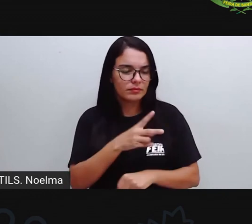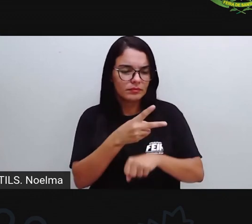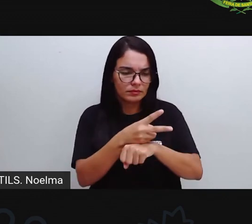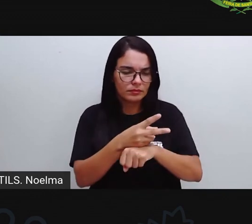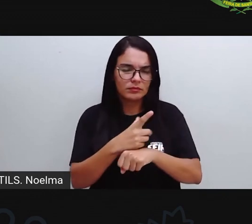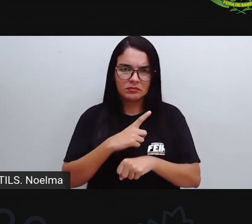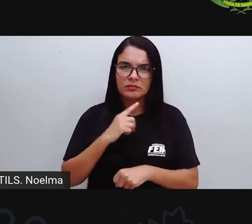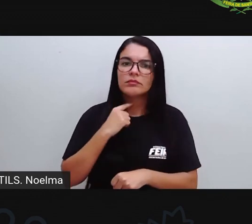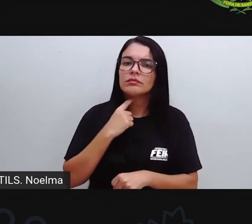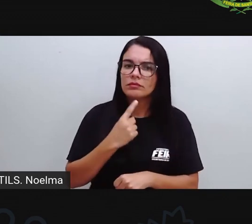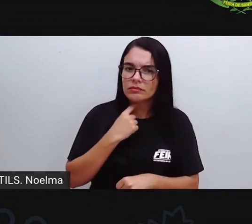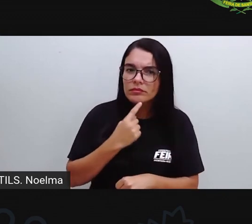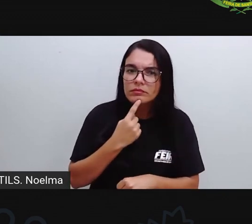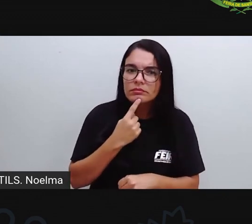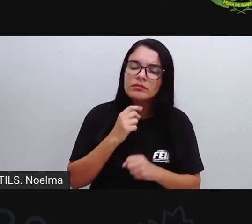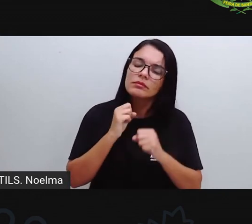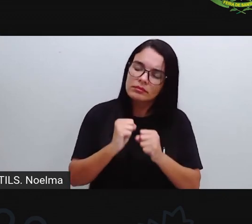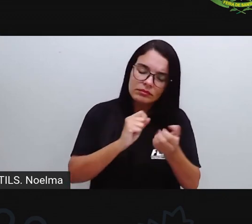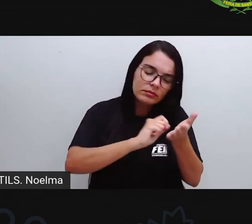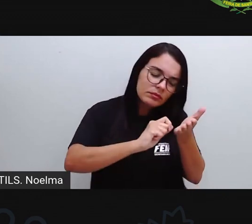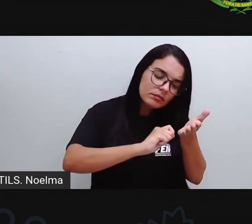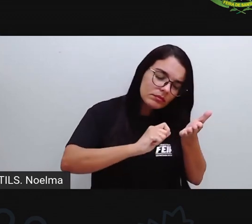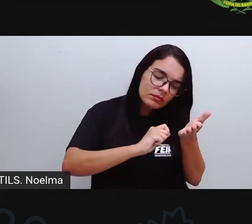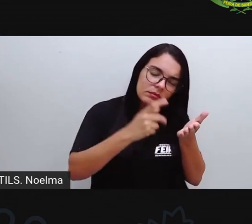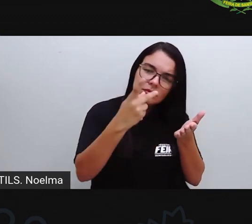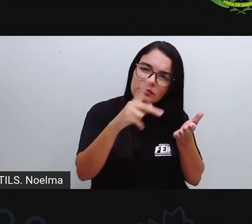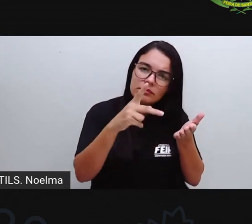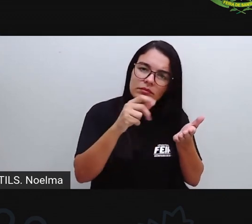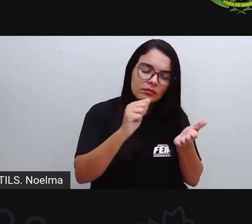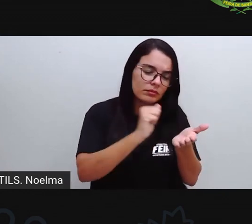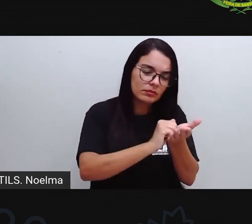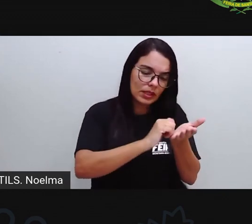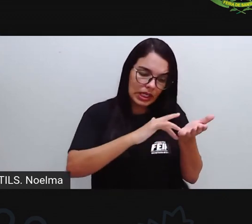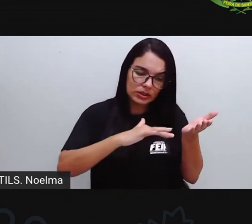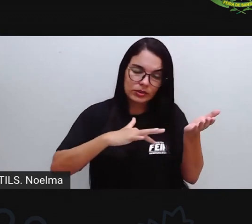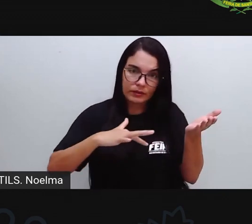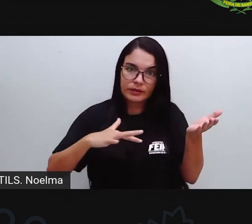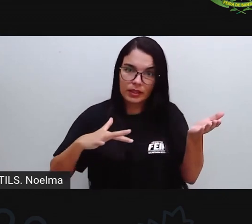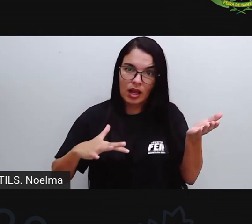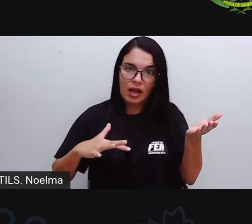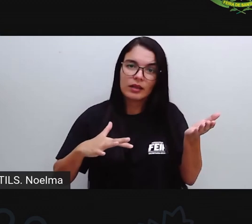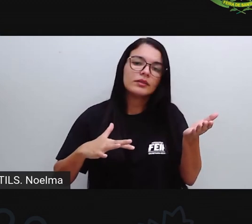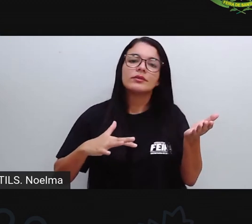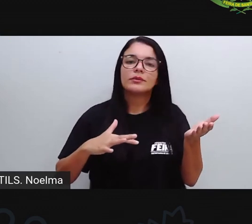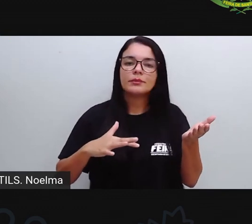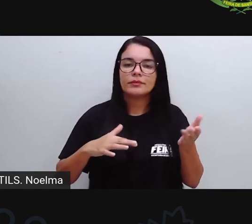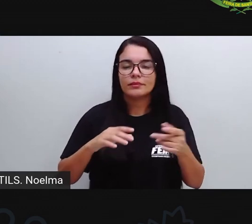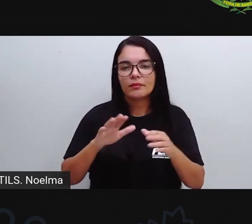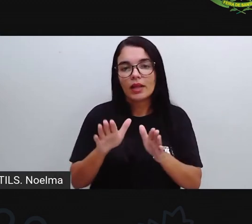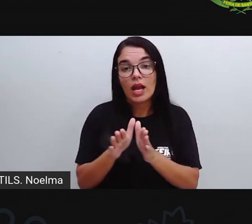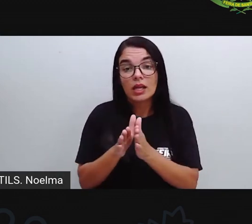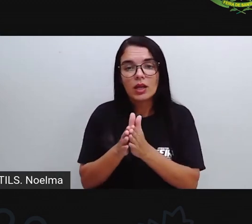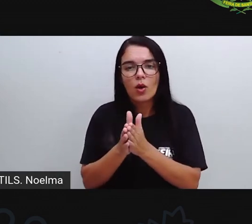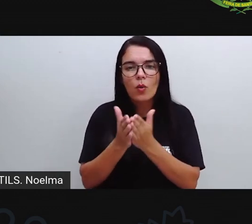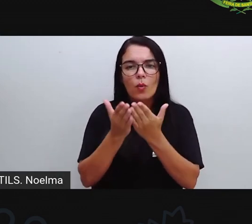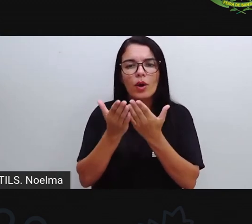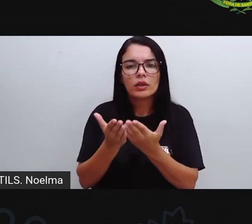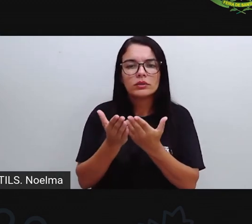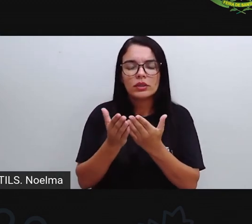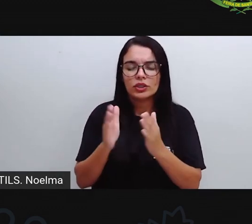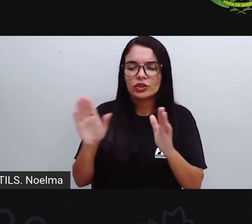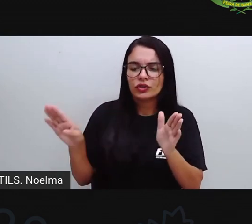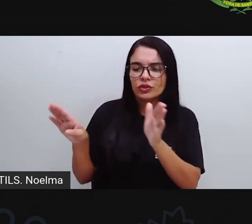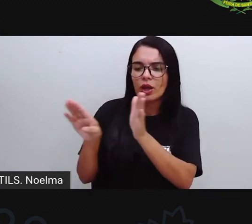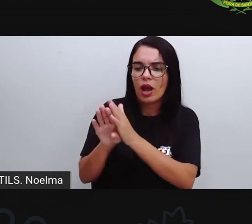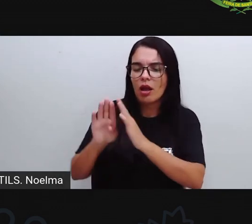dúvidas Faça essa anotação No seu caderno Ali qual foi a questão Da atividade Que vocês sentiram dúvida Que talvez o